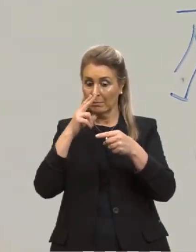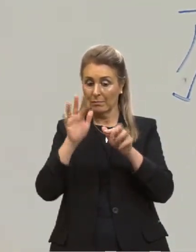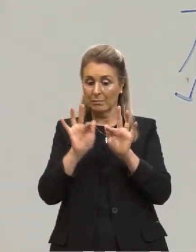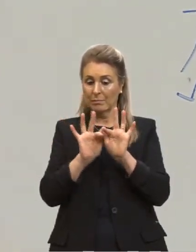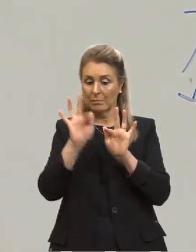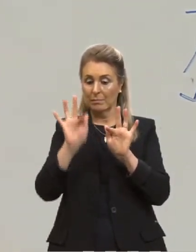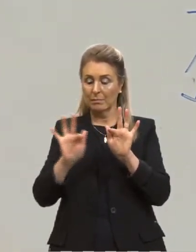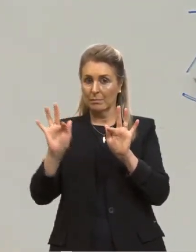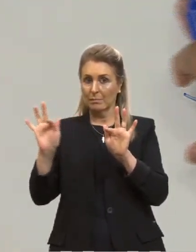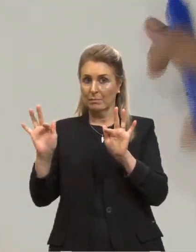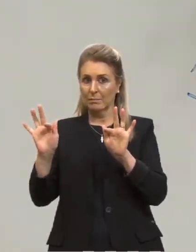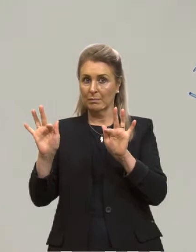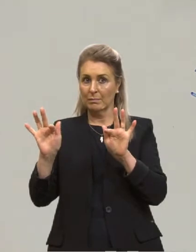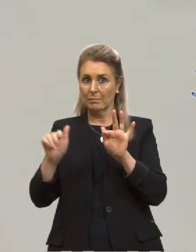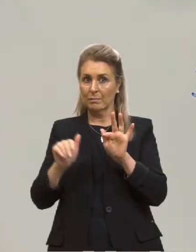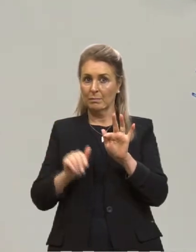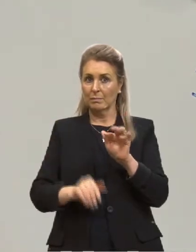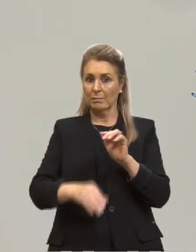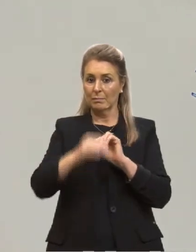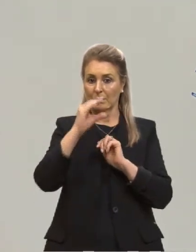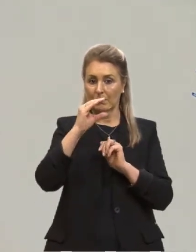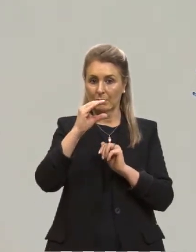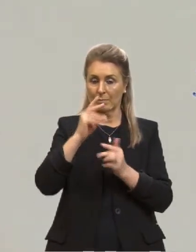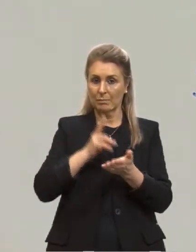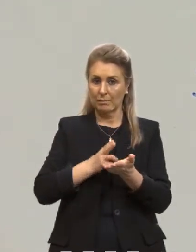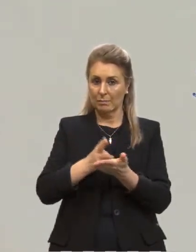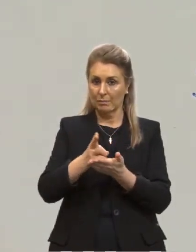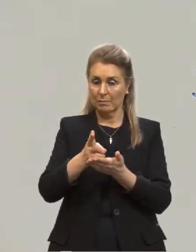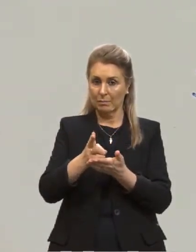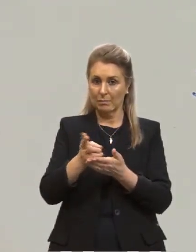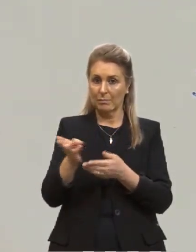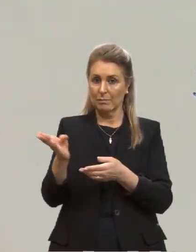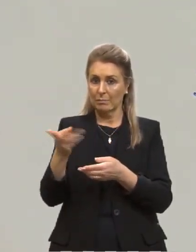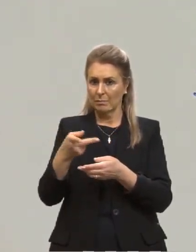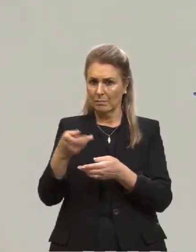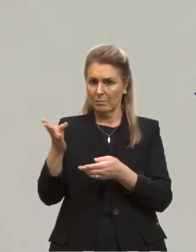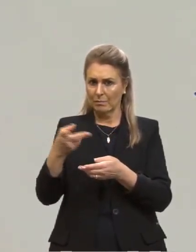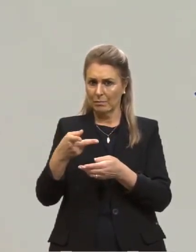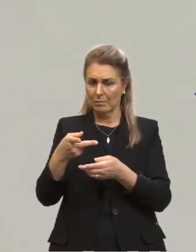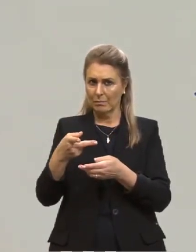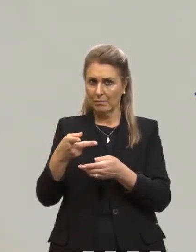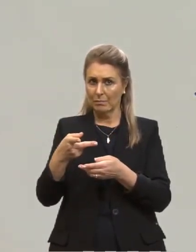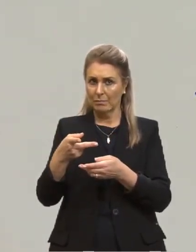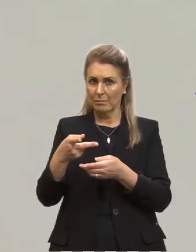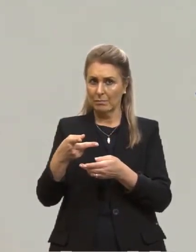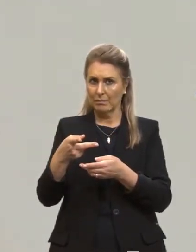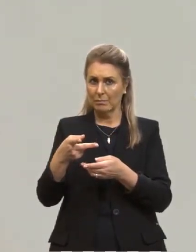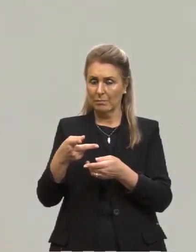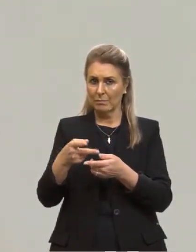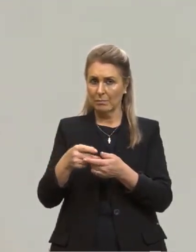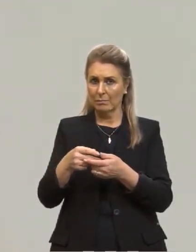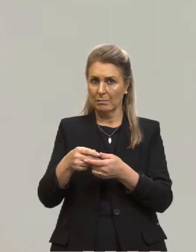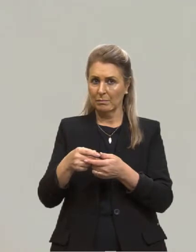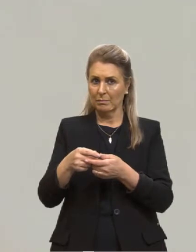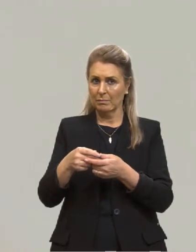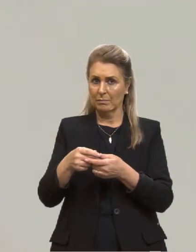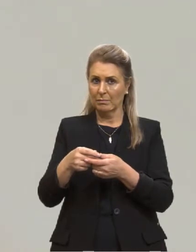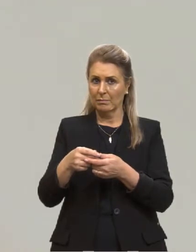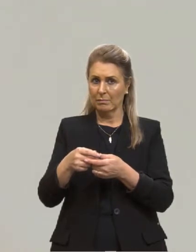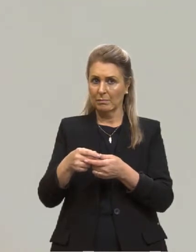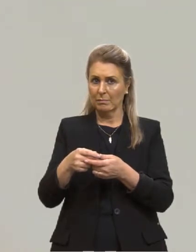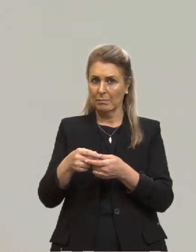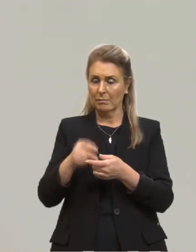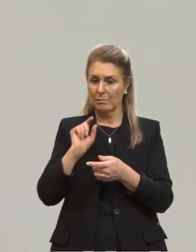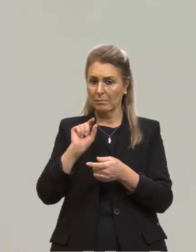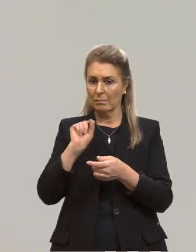Olha só, se o C for constante, se a velocidade for um meio homogêneo, se for no ar ou no vácuo, quer